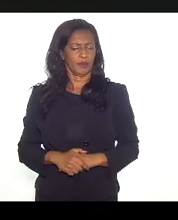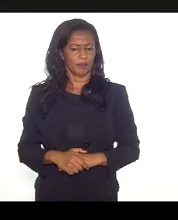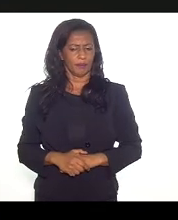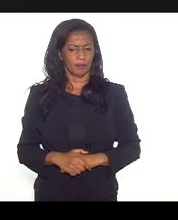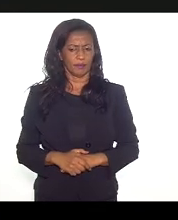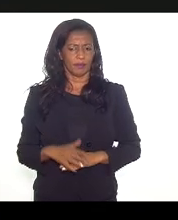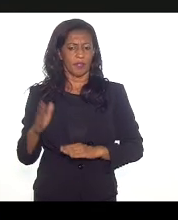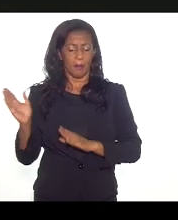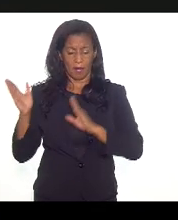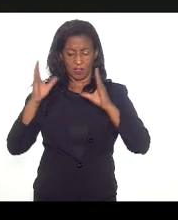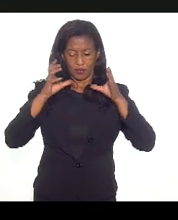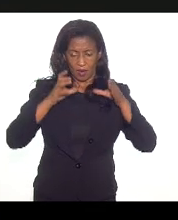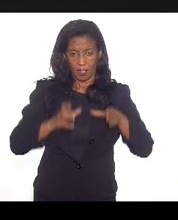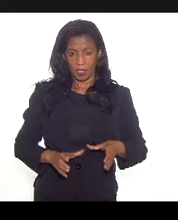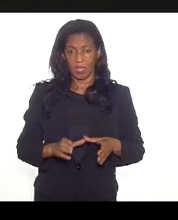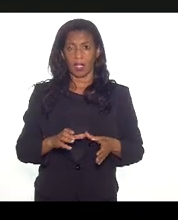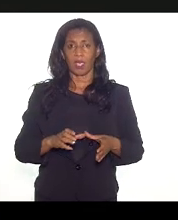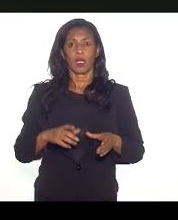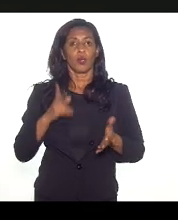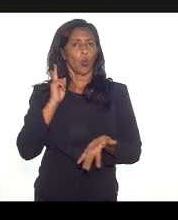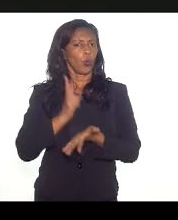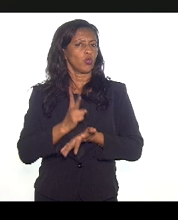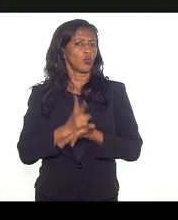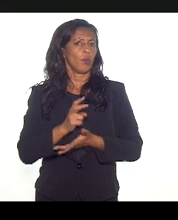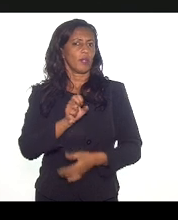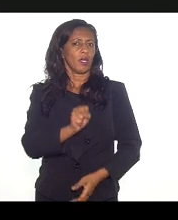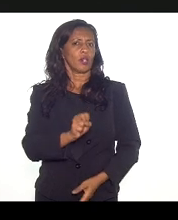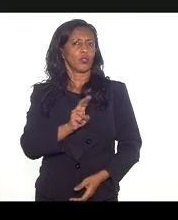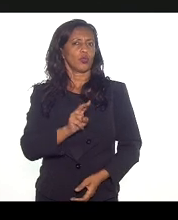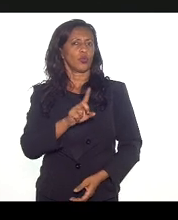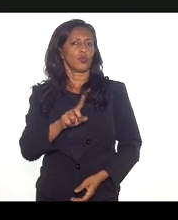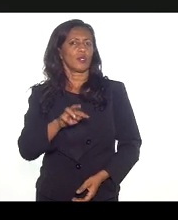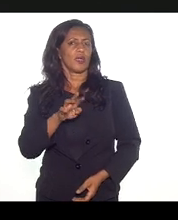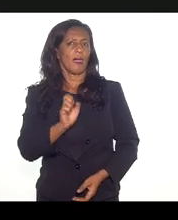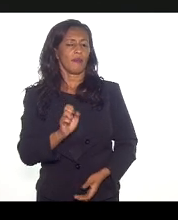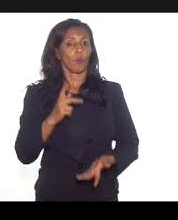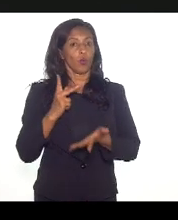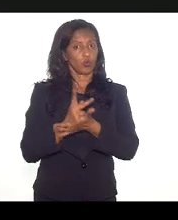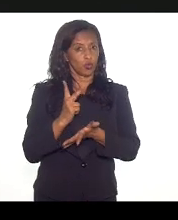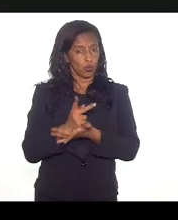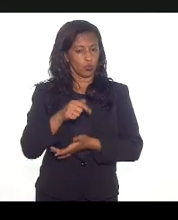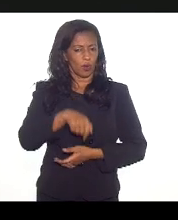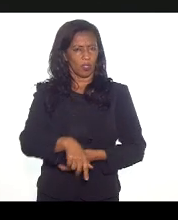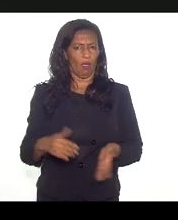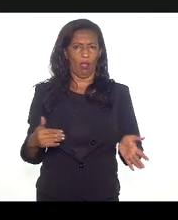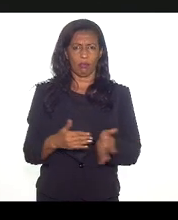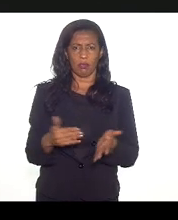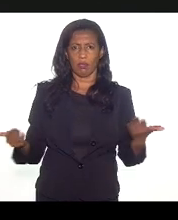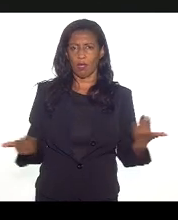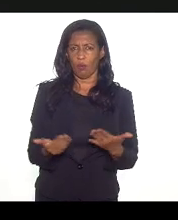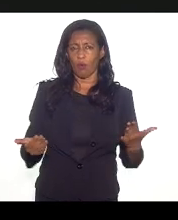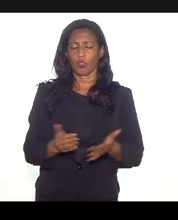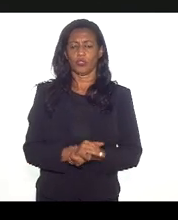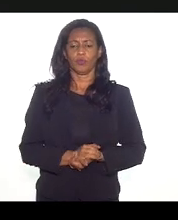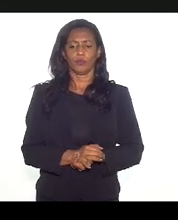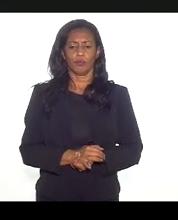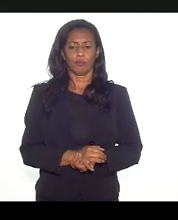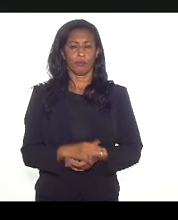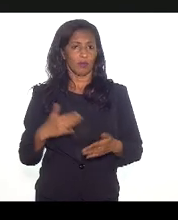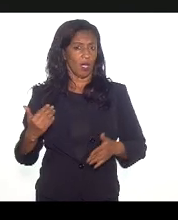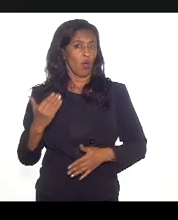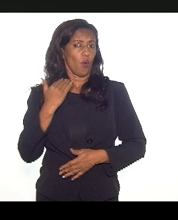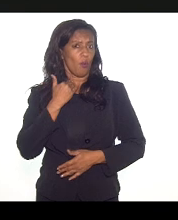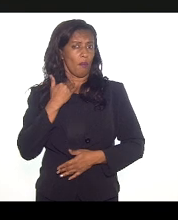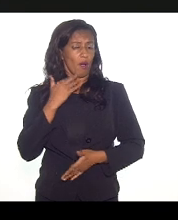ainda está no Rio, exatamente porque a Susep está aqui até hoje, a ANSIN está aqui, a Agência Nacional do Petróleo está aqui, o Banco Central poderia